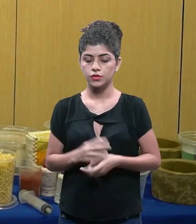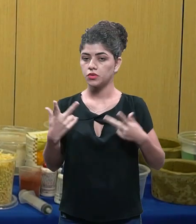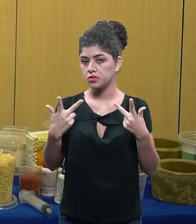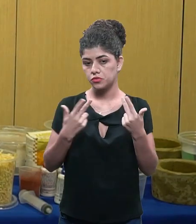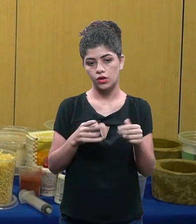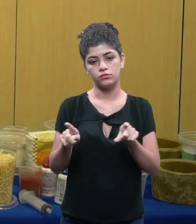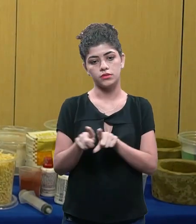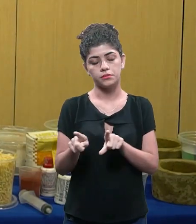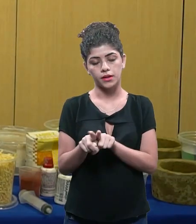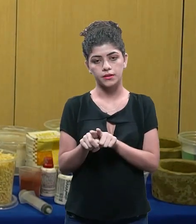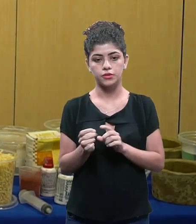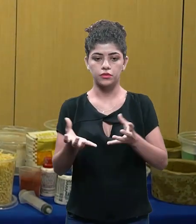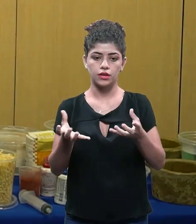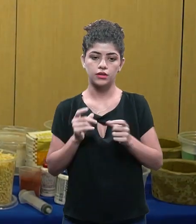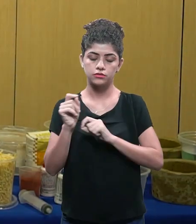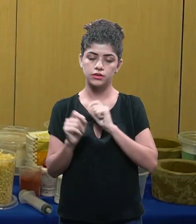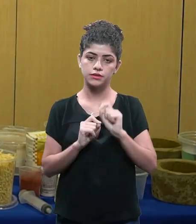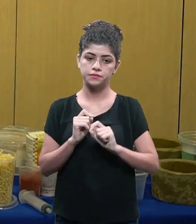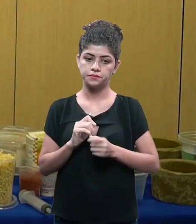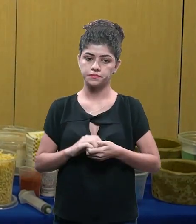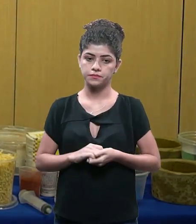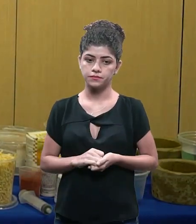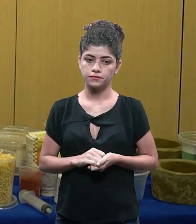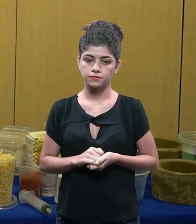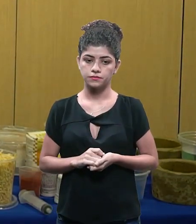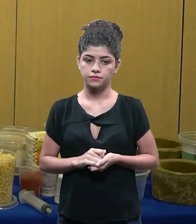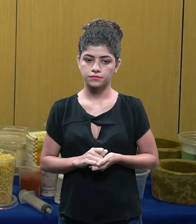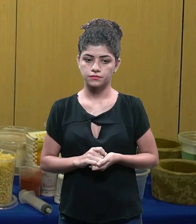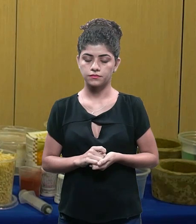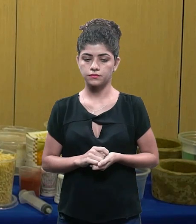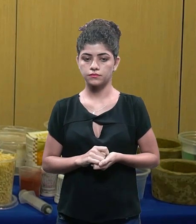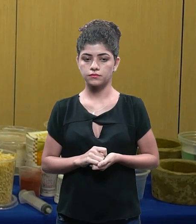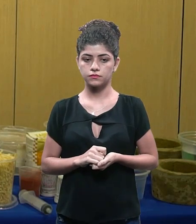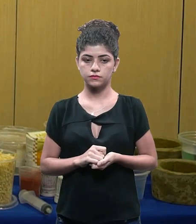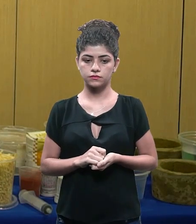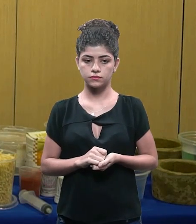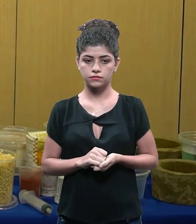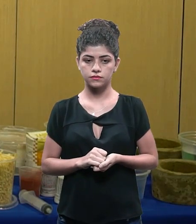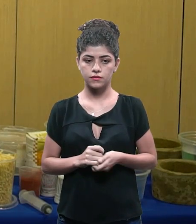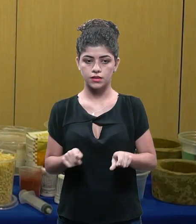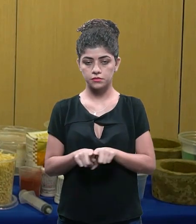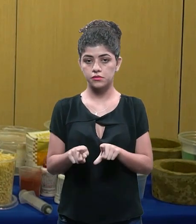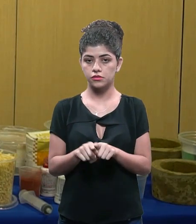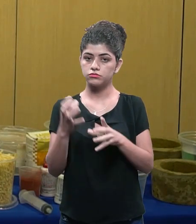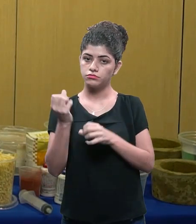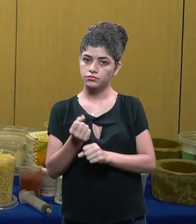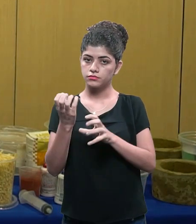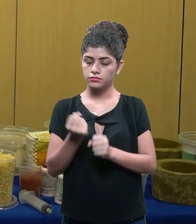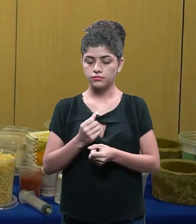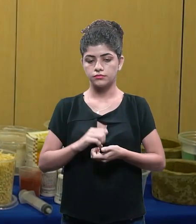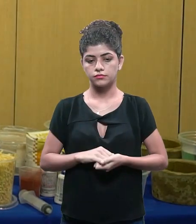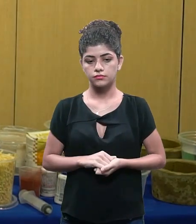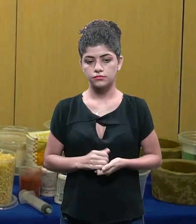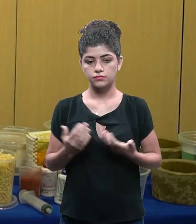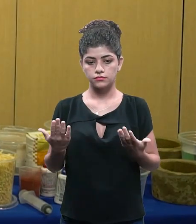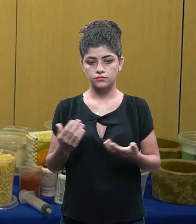então aqui o mesmo processo aqui era uma caixa tetaplaque de leite certo estilo essa que está na foto de